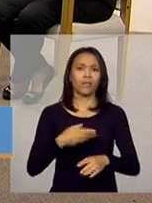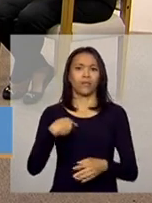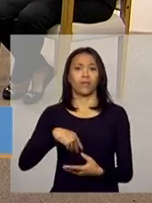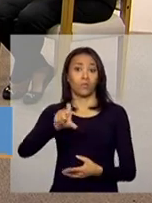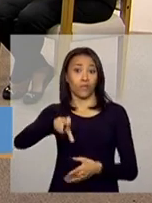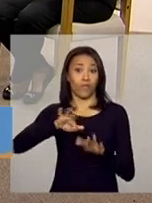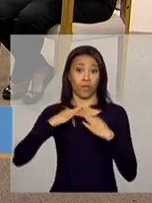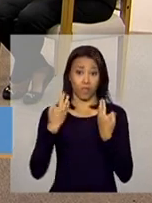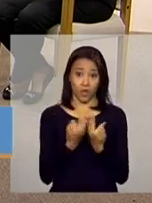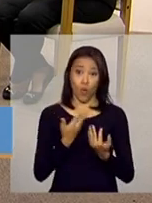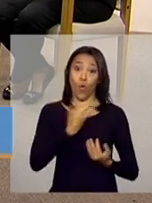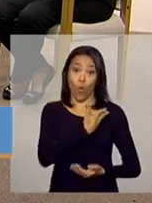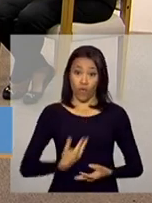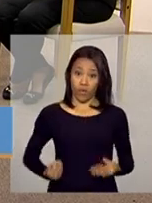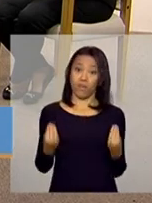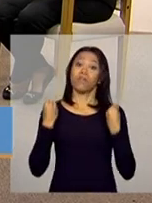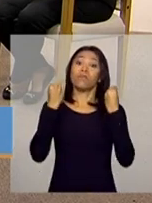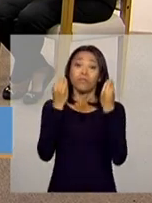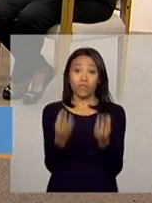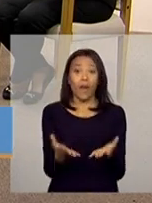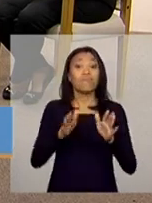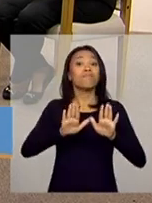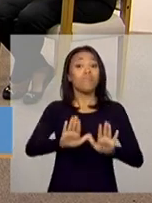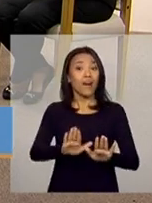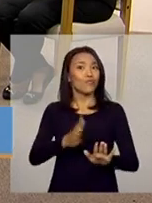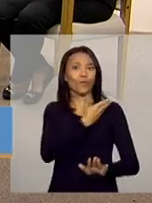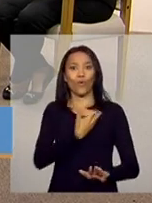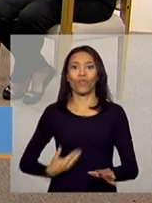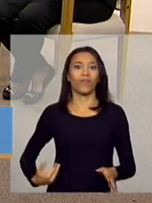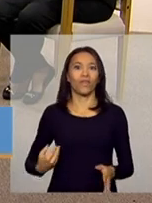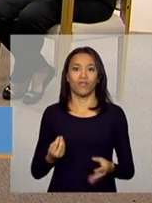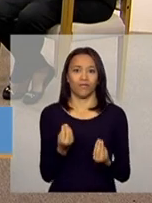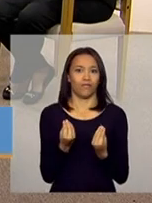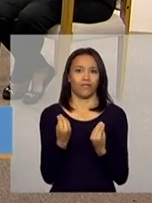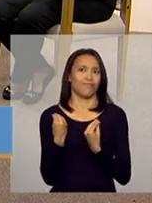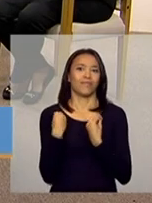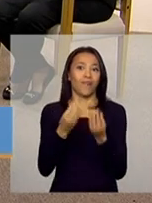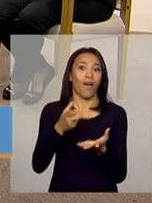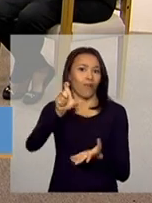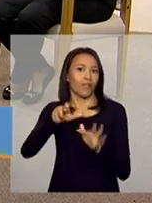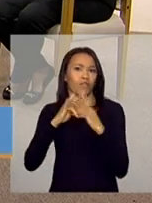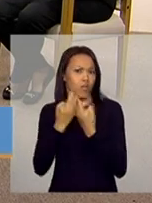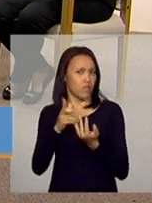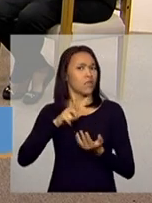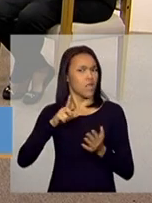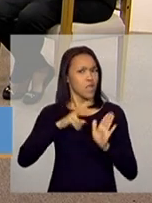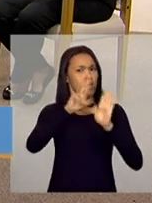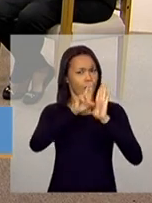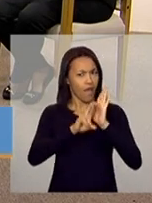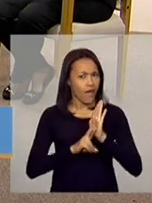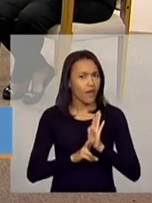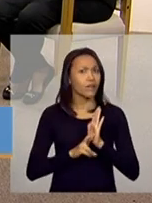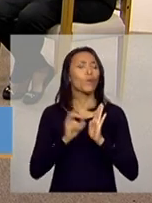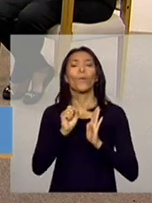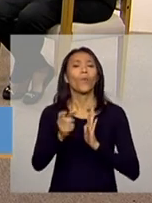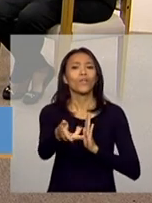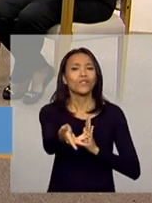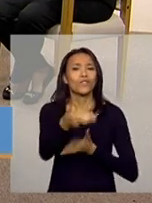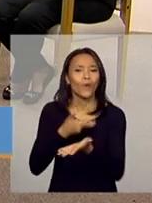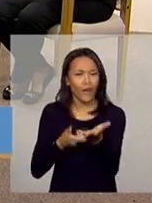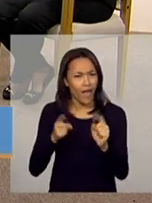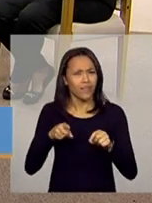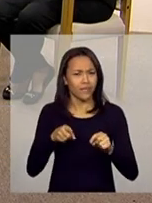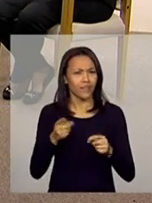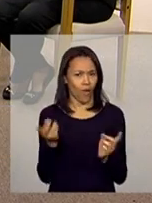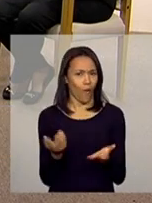governo dá o Bolsa Família, mas o governo não dá o Bolsa Família. Existe uma condição para isso, uma troca. É assim que funciona?